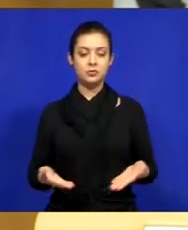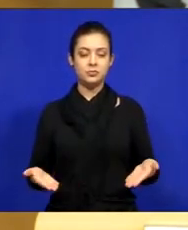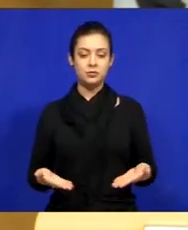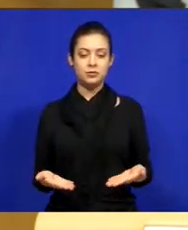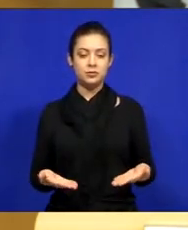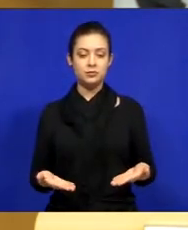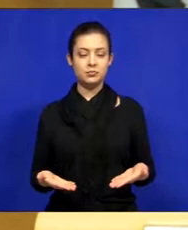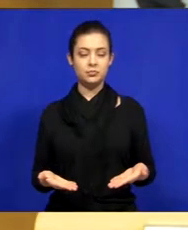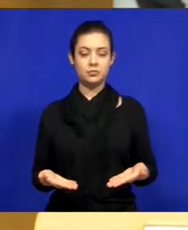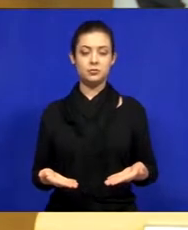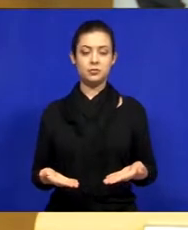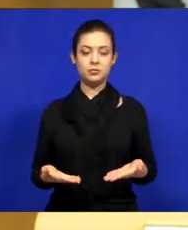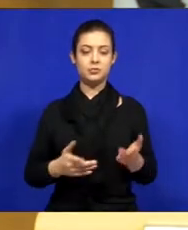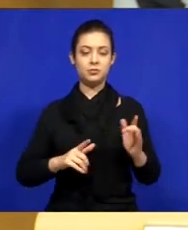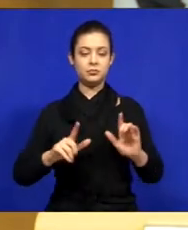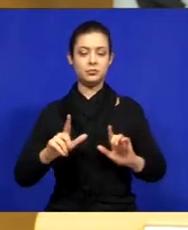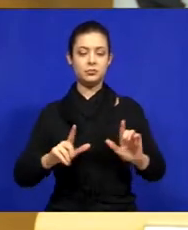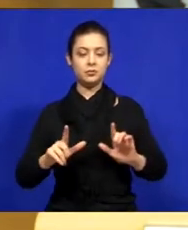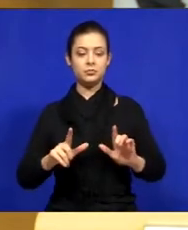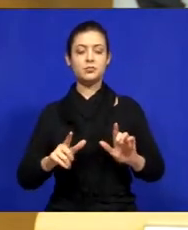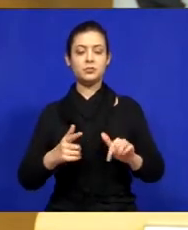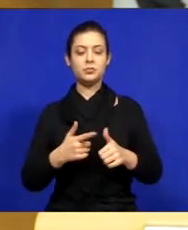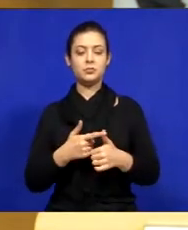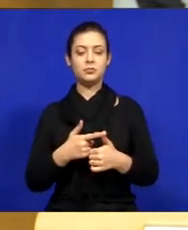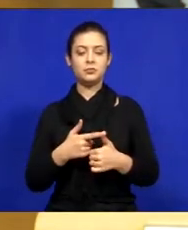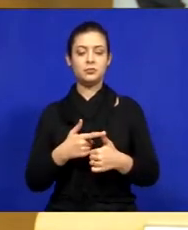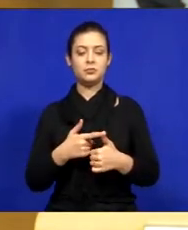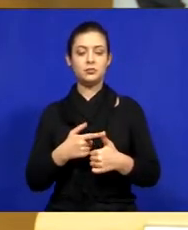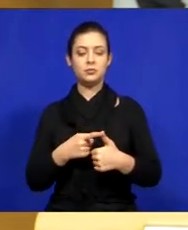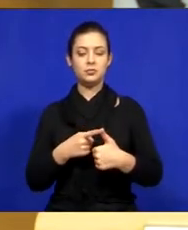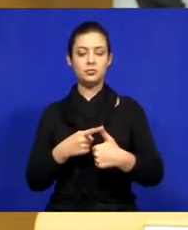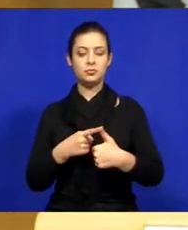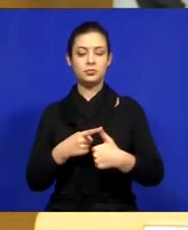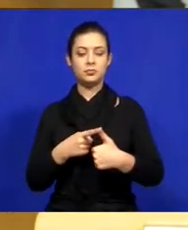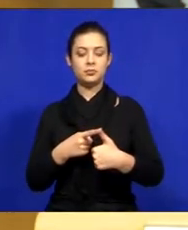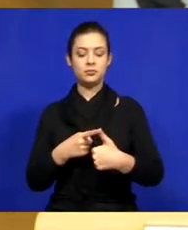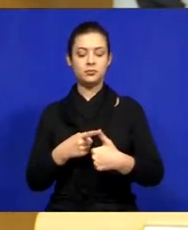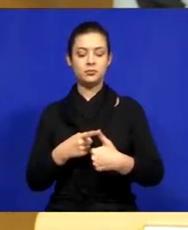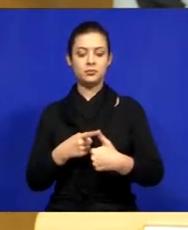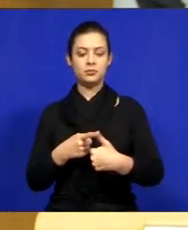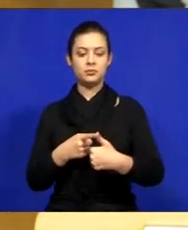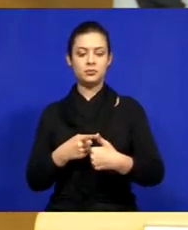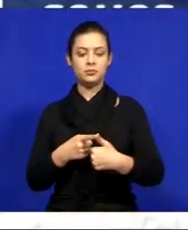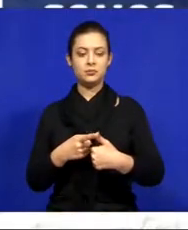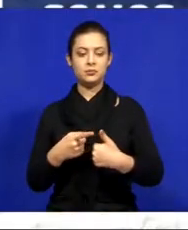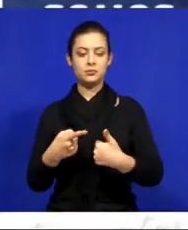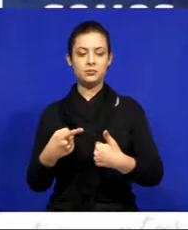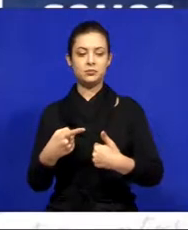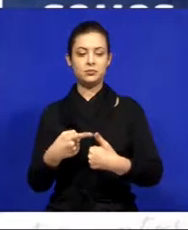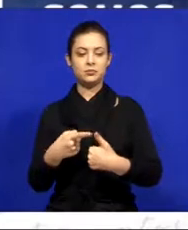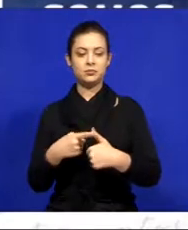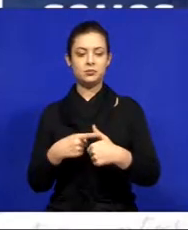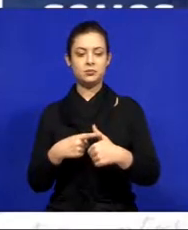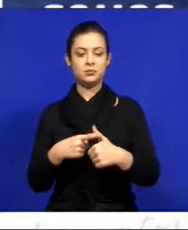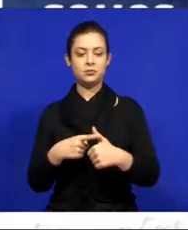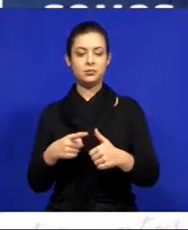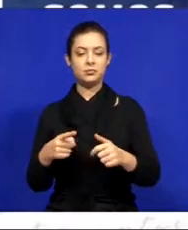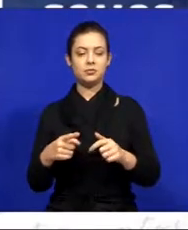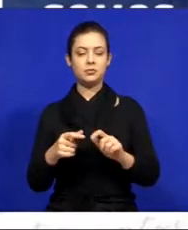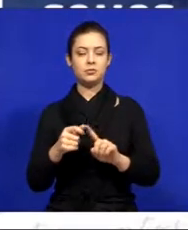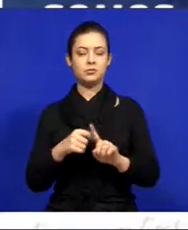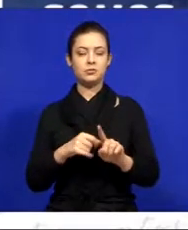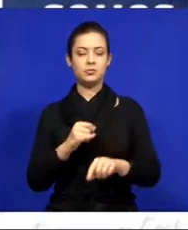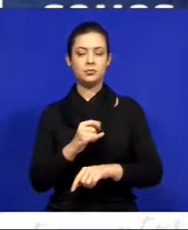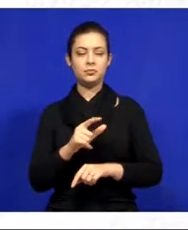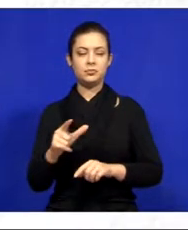menção aqui na TV. E o primeiro trabalho que eu quero mostrar foi bem no comecinho do mês de julho, a